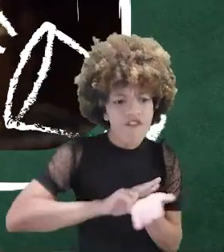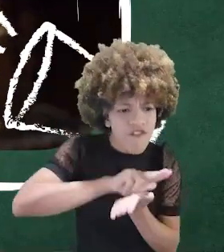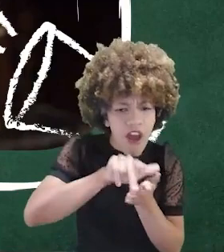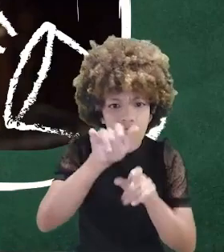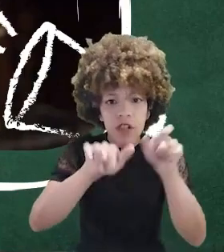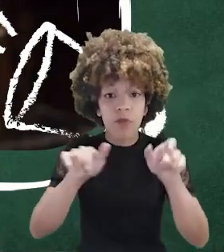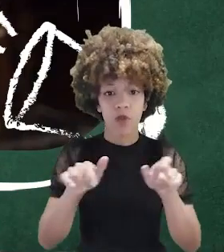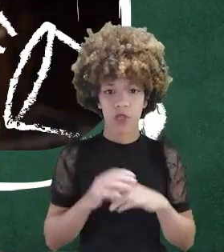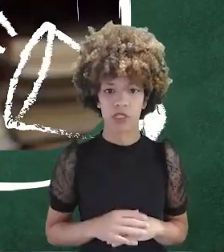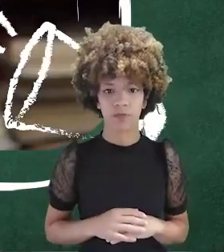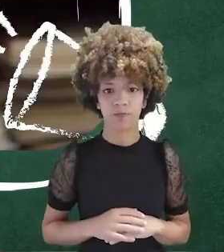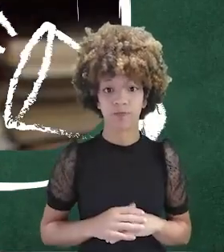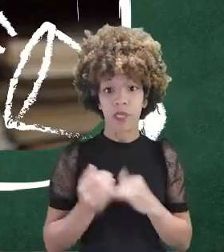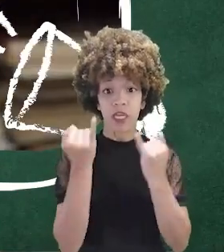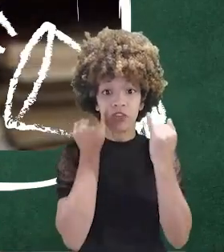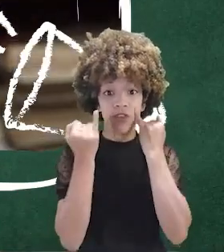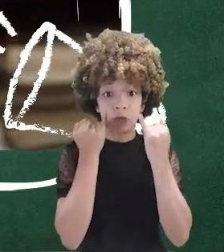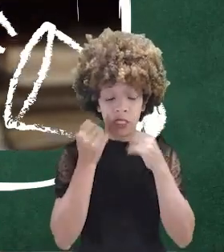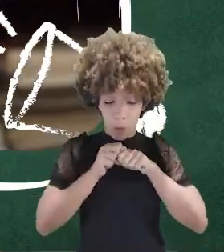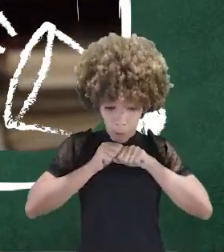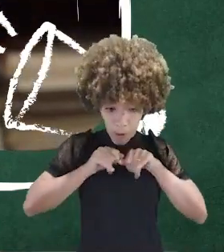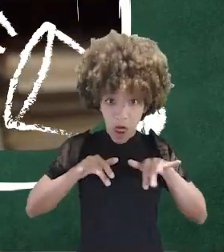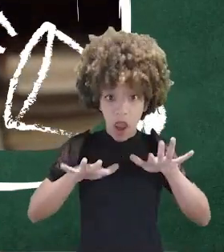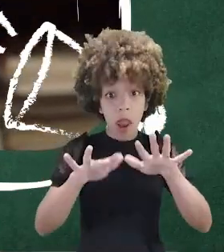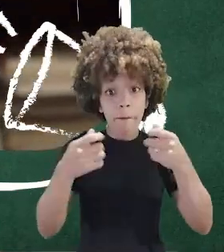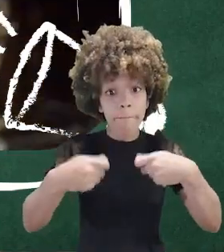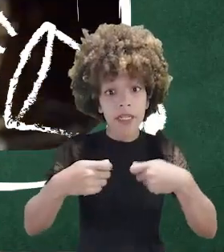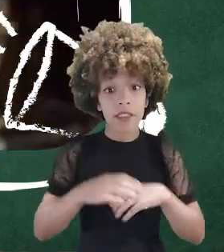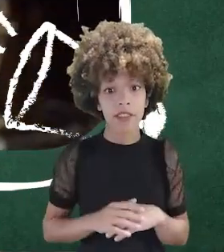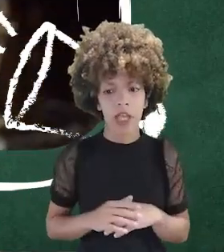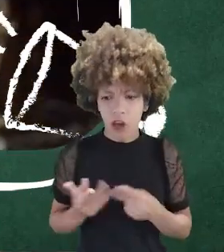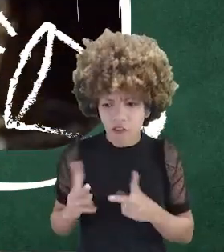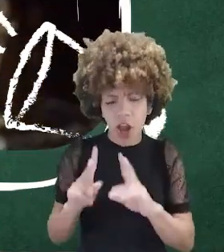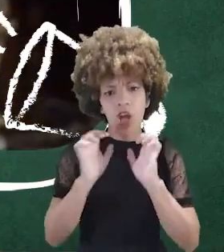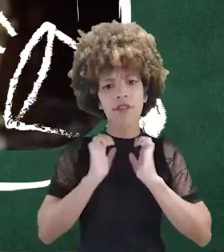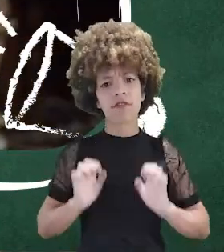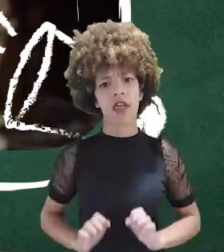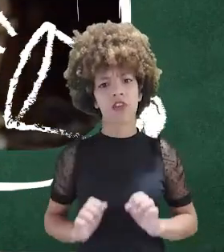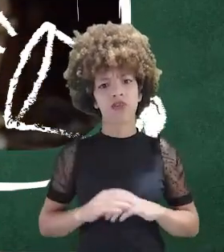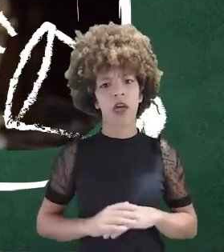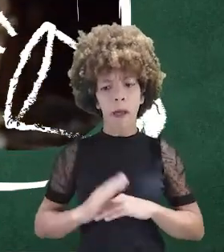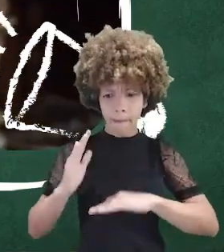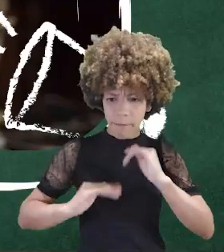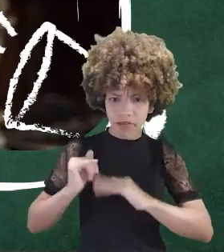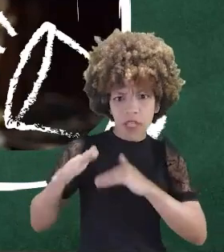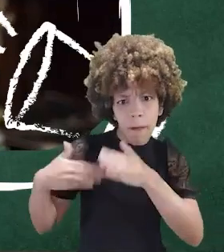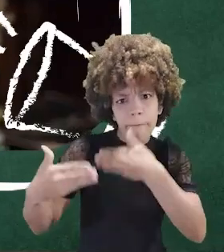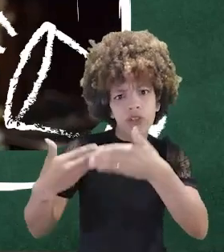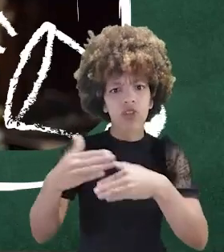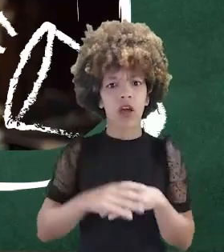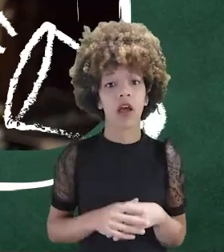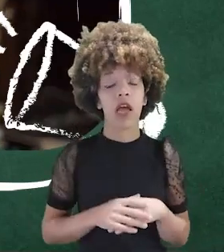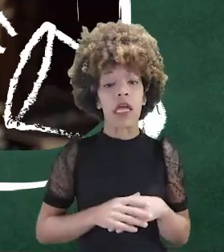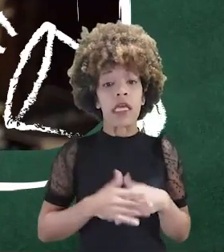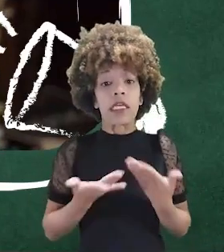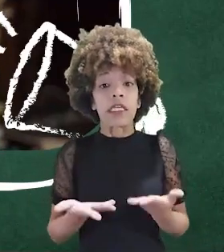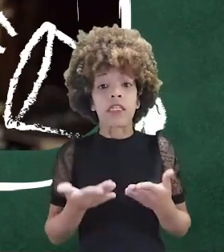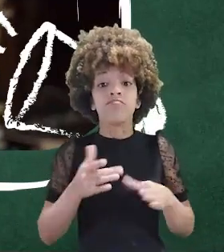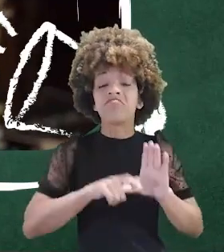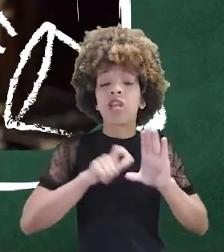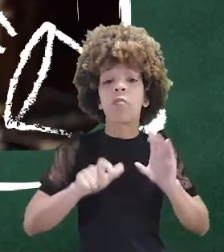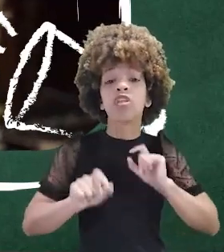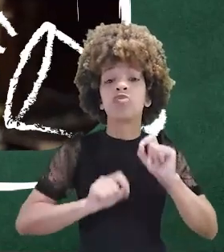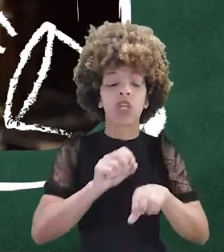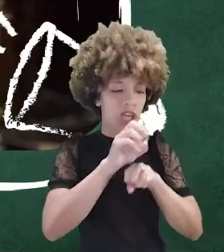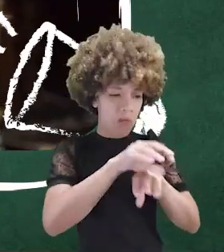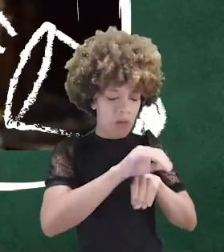máximo de pessoas possíveis. Informação é para ser multiplicada. Valores éticos são para serem multiplicados. E isso independe